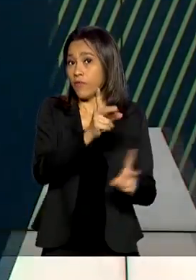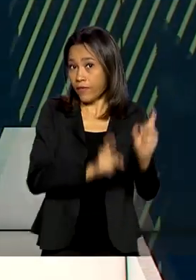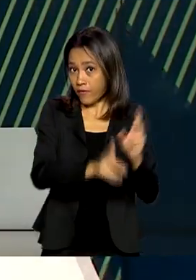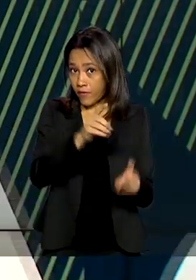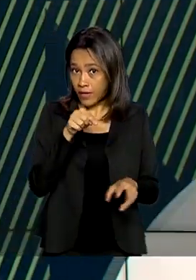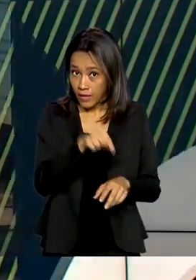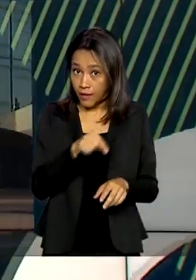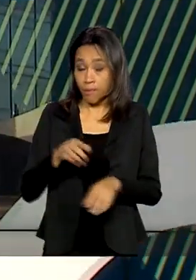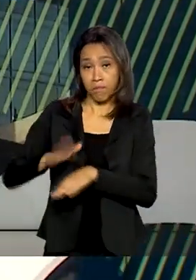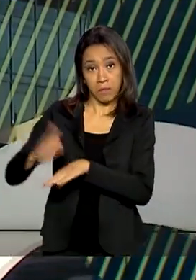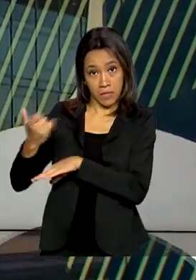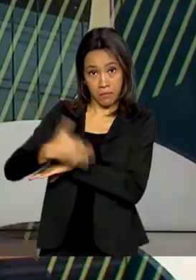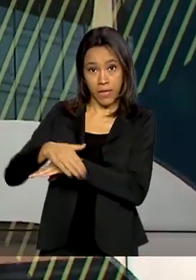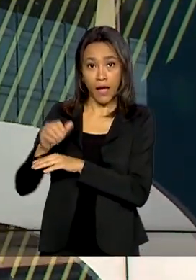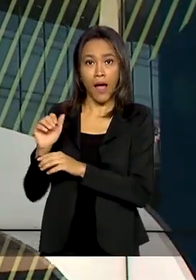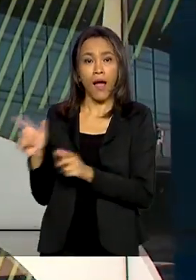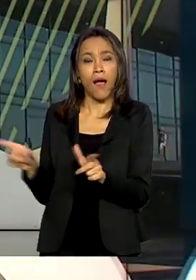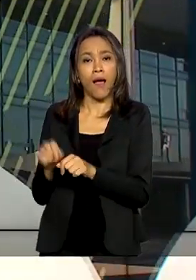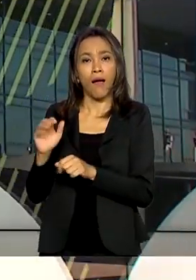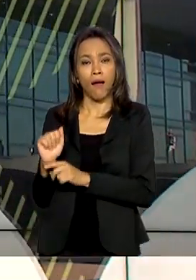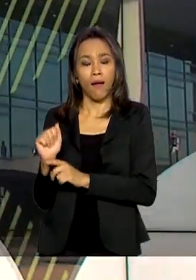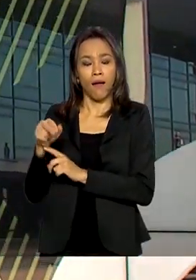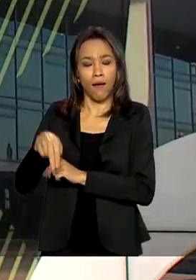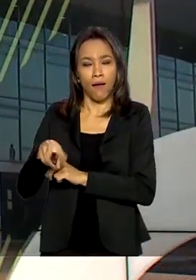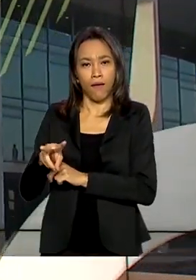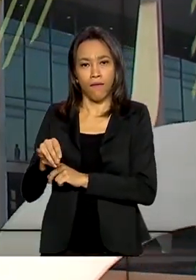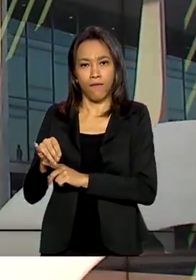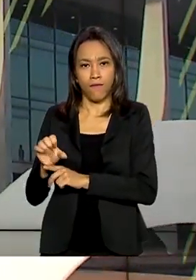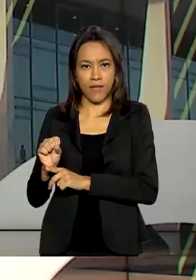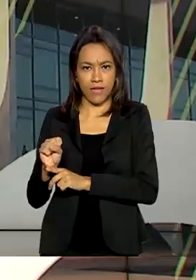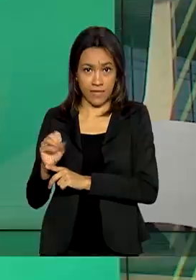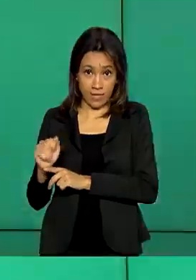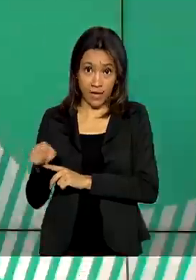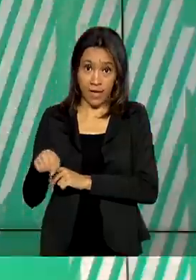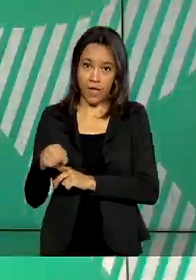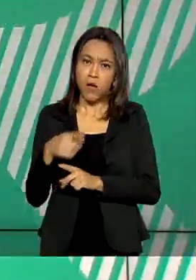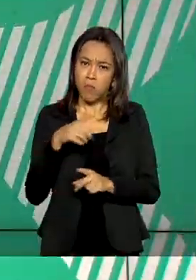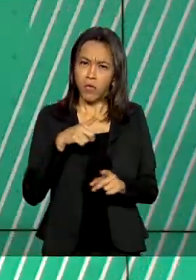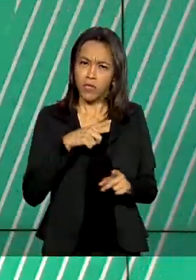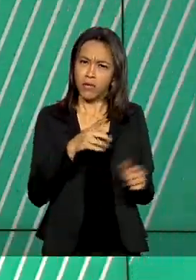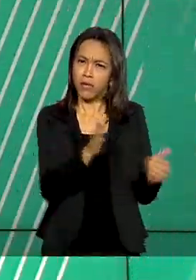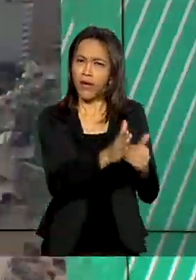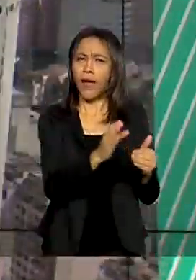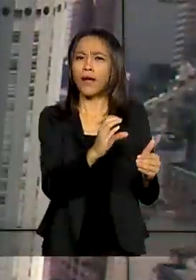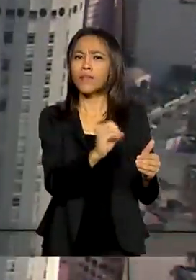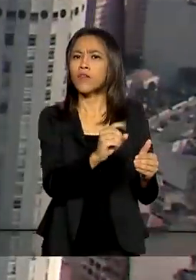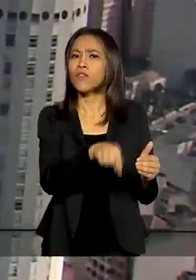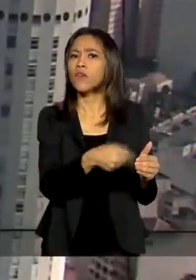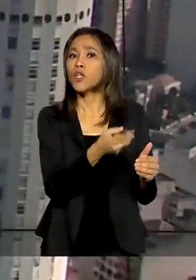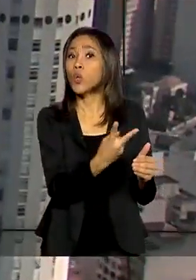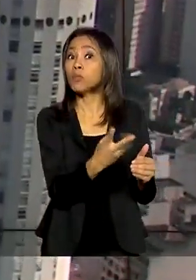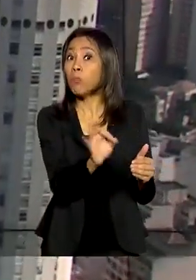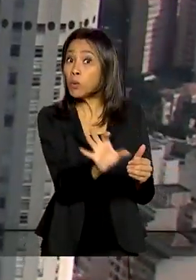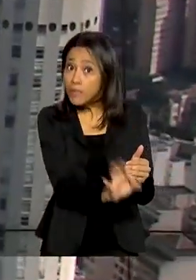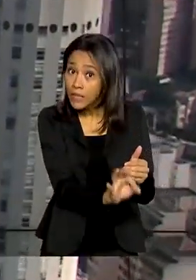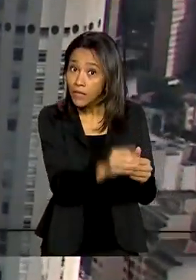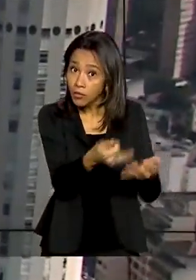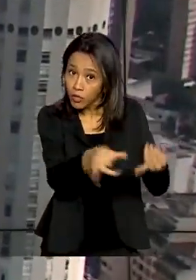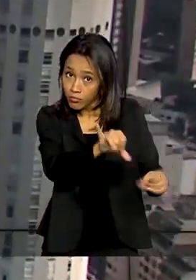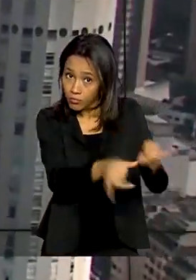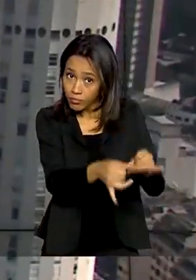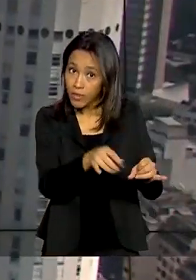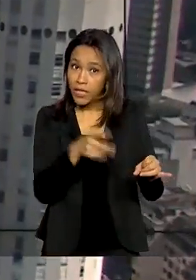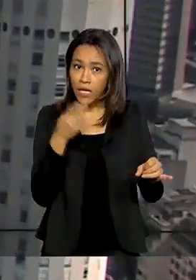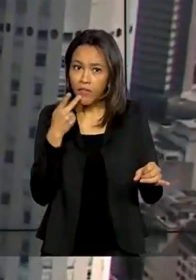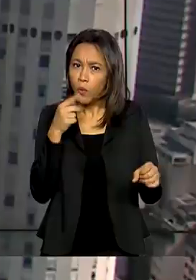De acordo com a Anvisa, a concentração da substância pode ser de até 0,2%. E a Anvisa alerta que